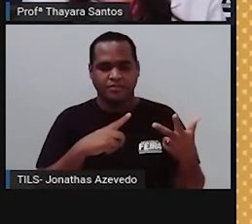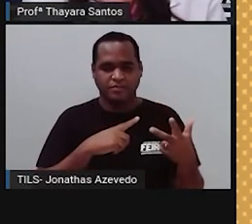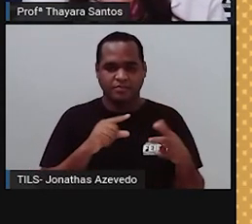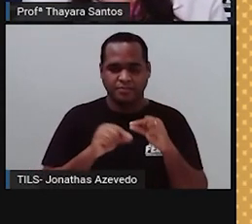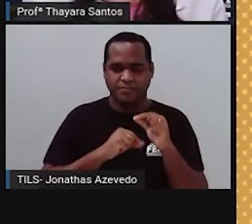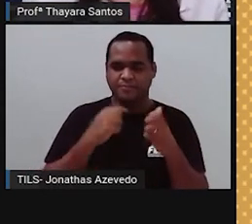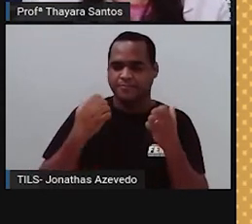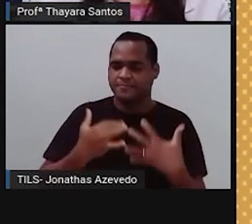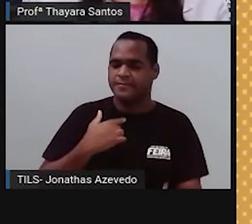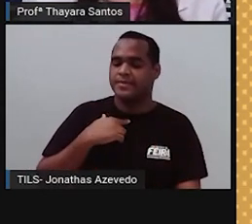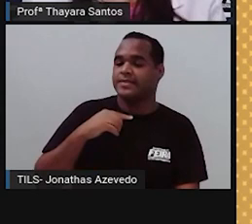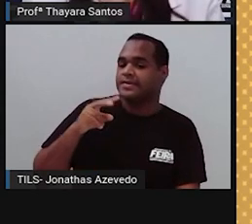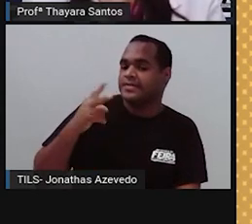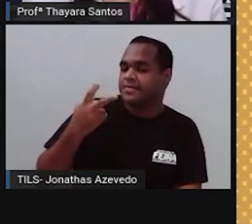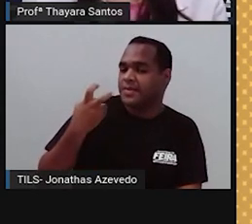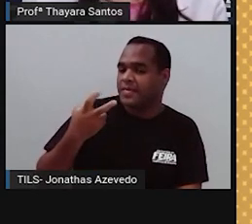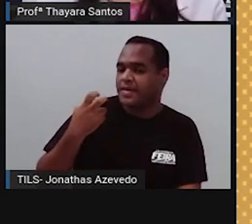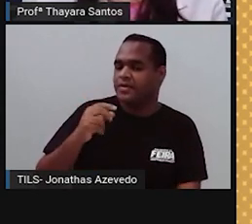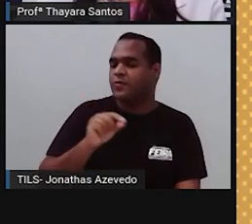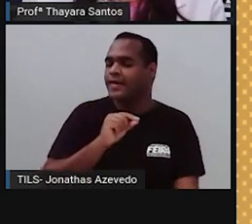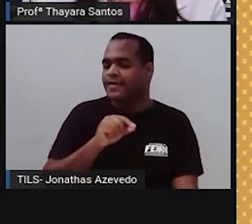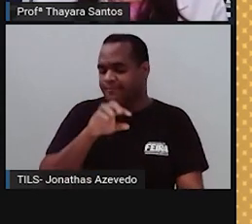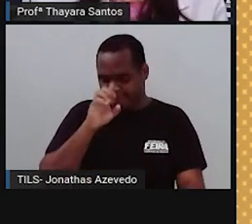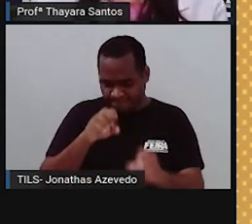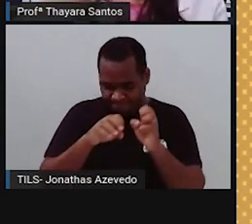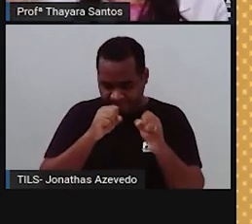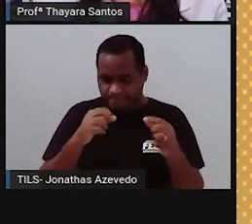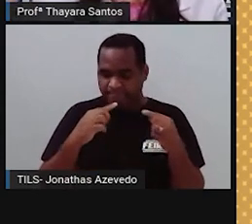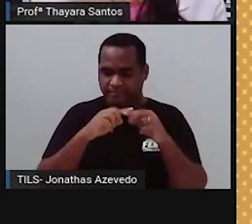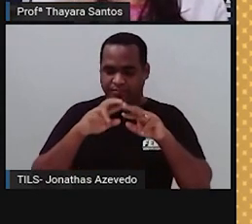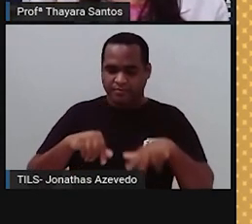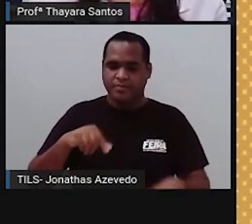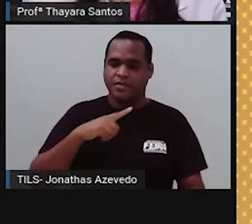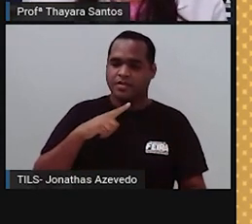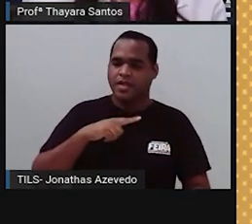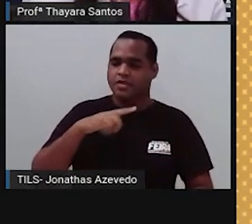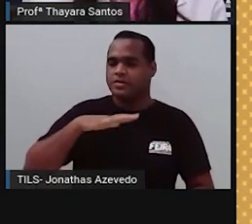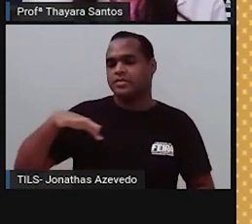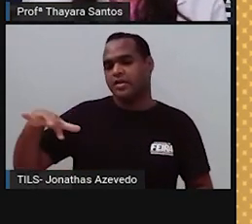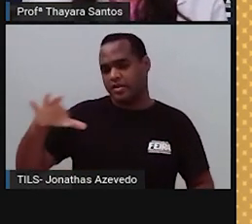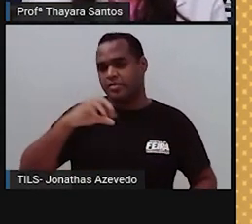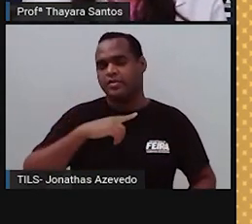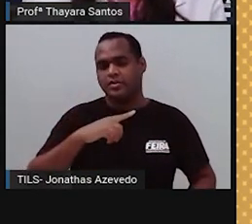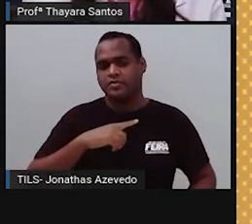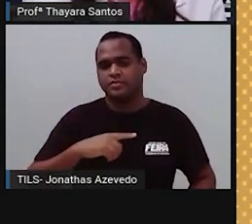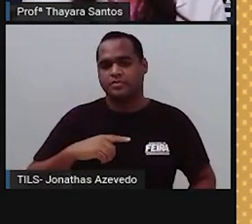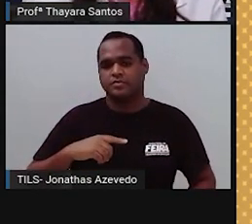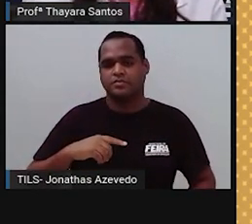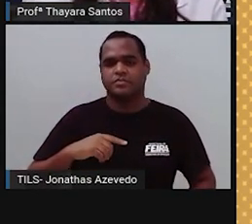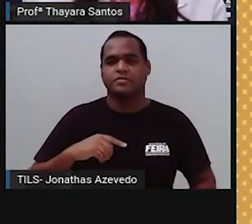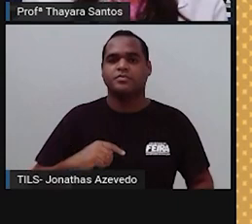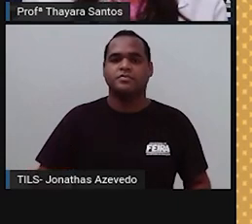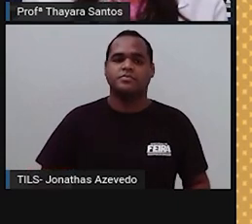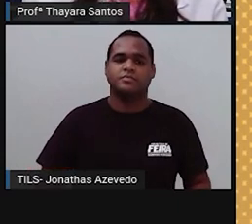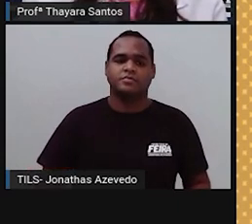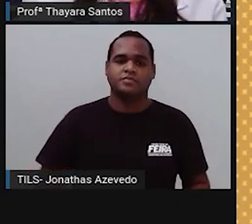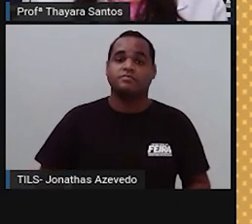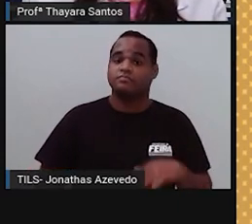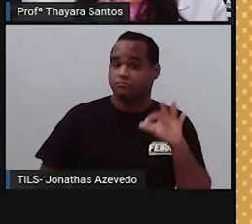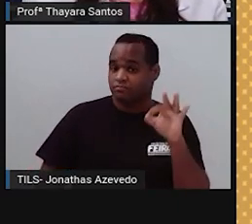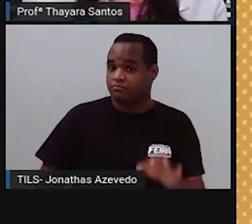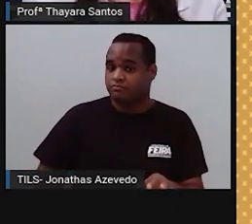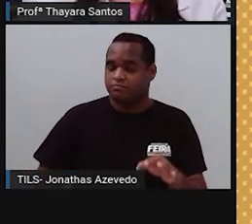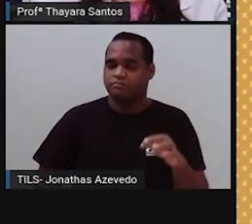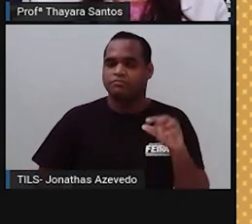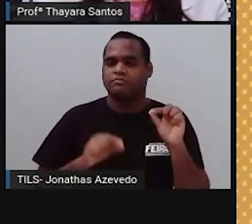partículas, né? Que são o cheiro que estão no ambiente. E justamente